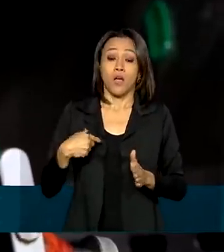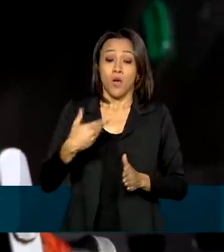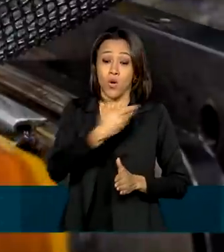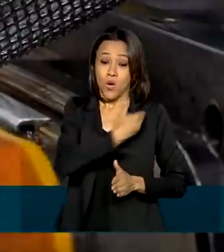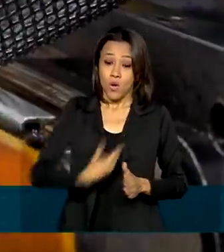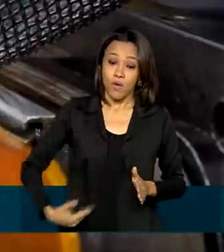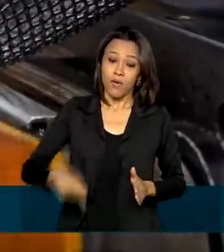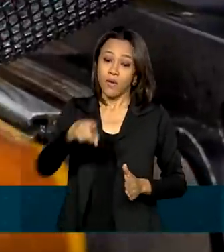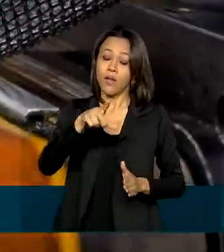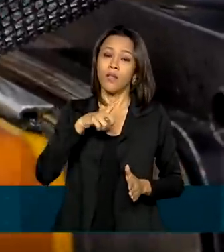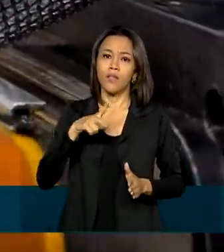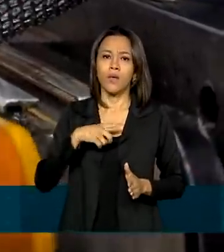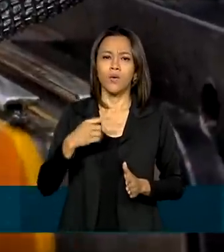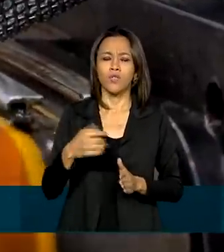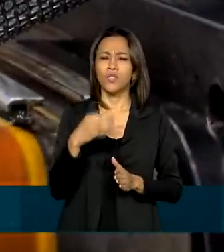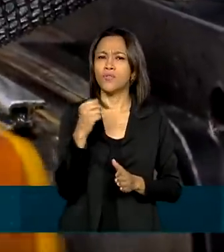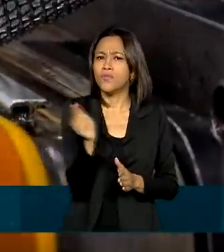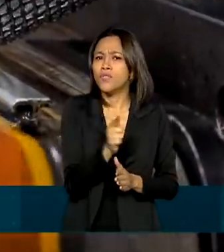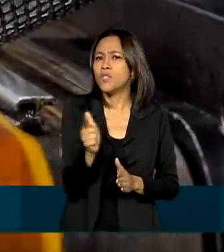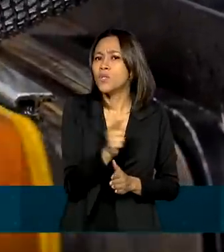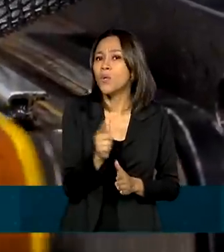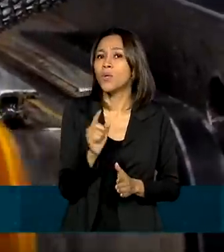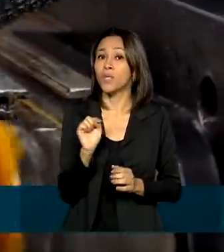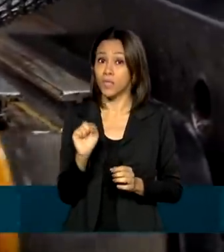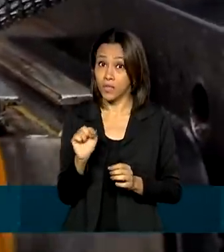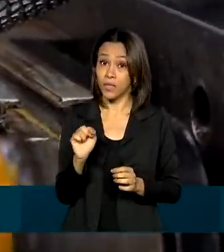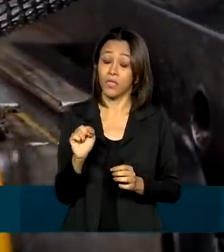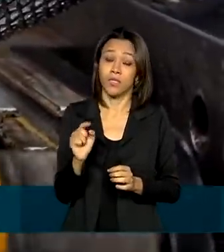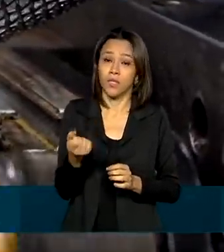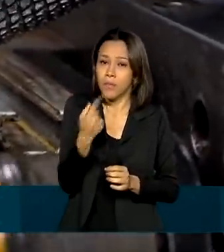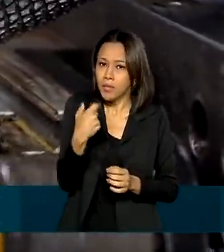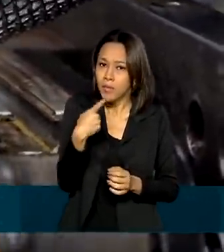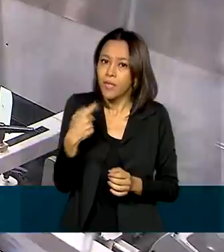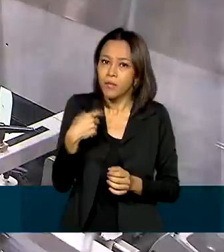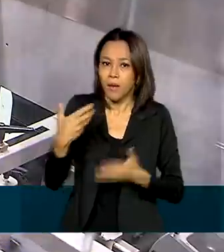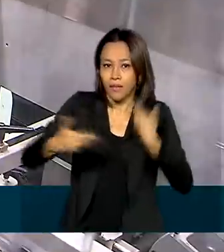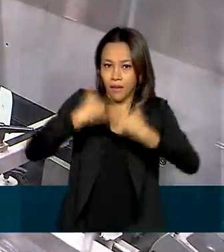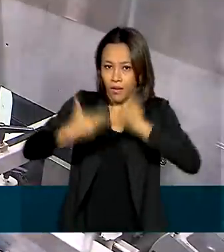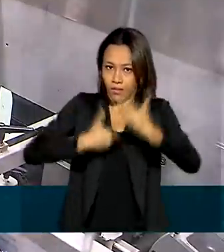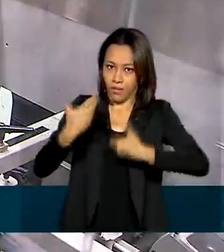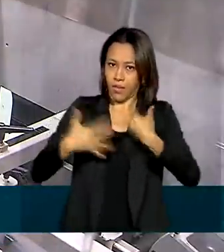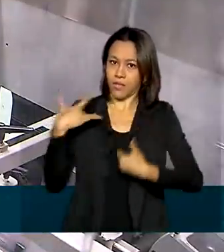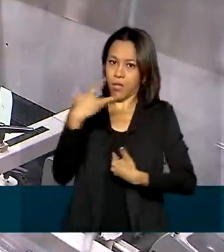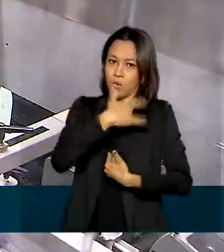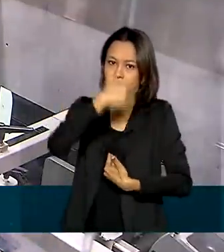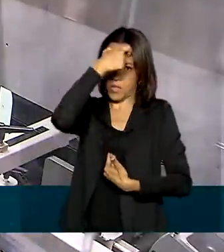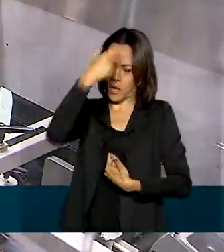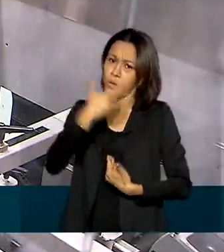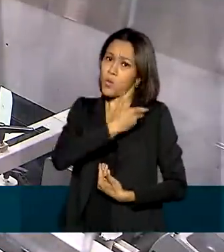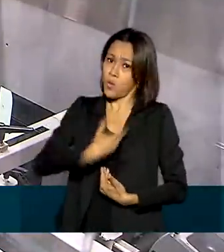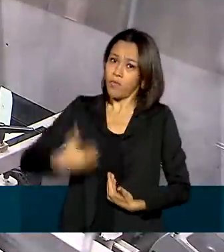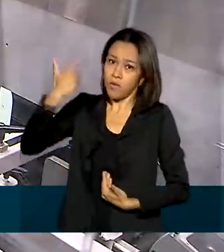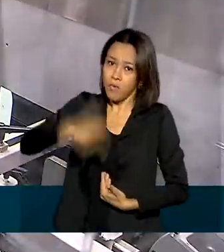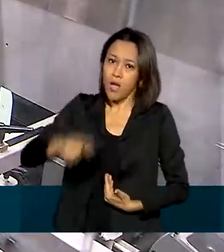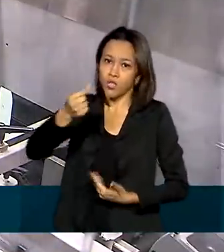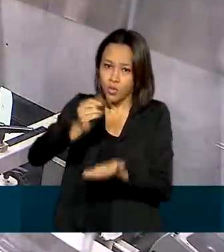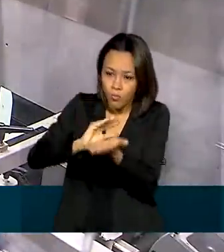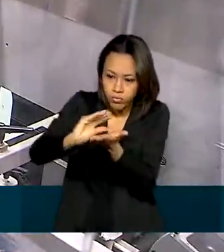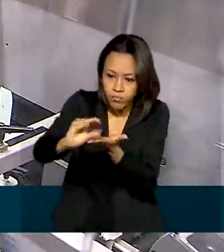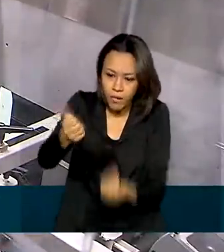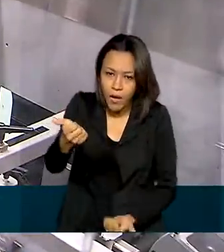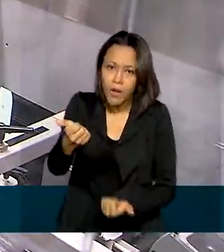disponíveis para tratar a saúde mental e o governo acaba de autorizar novos recursos para a compra desses